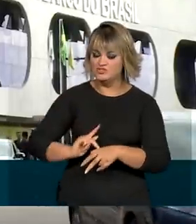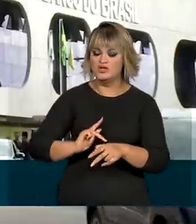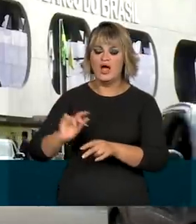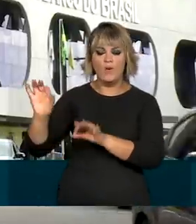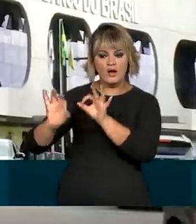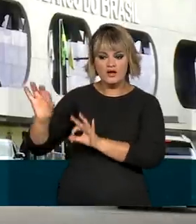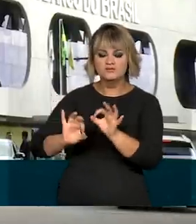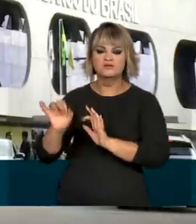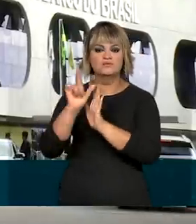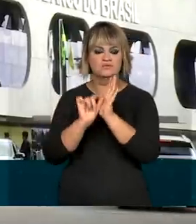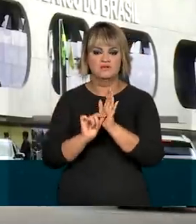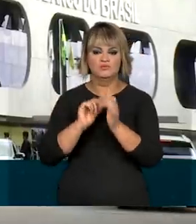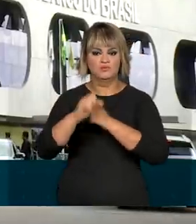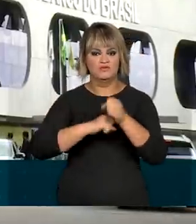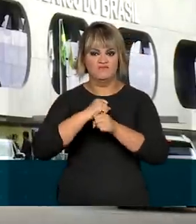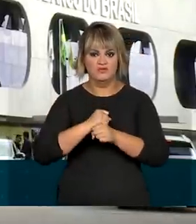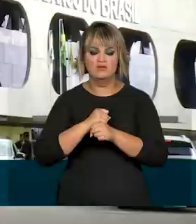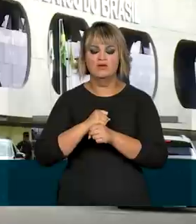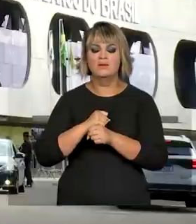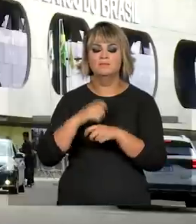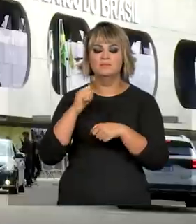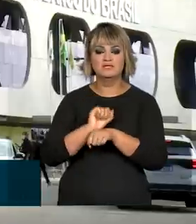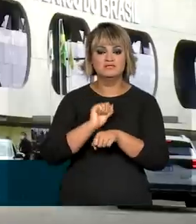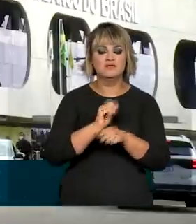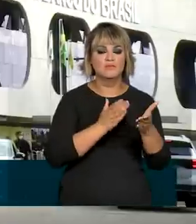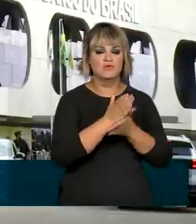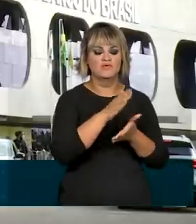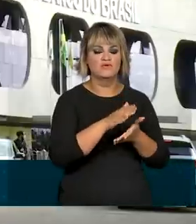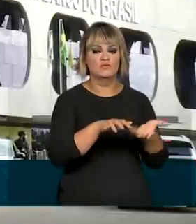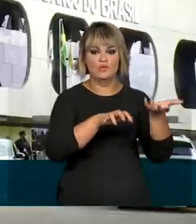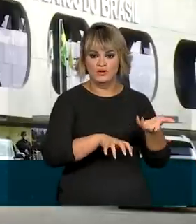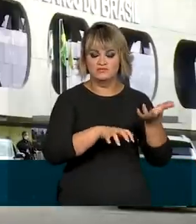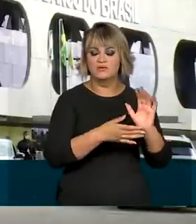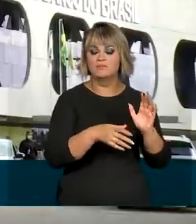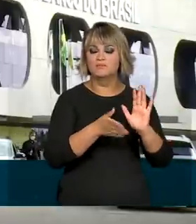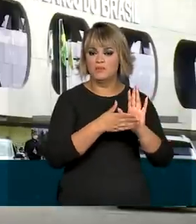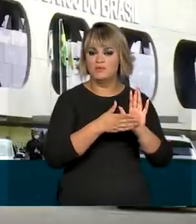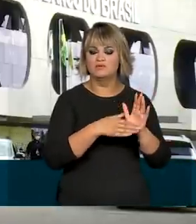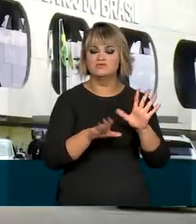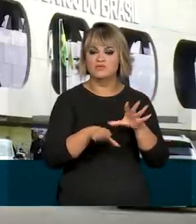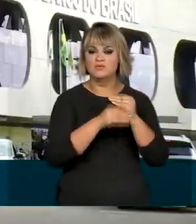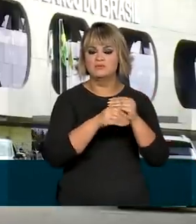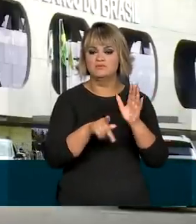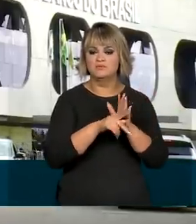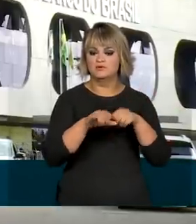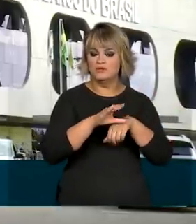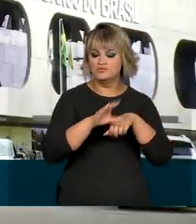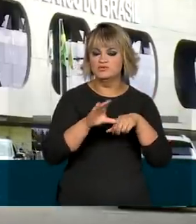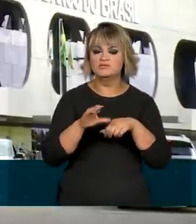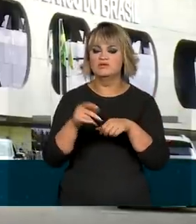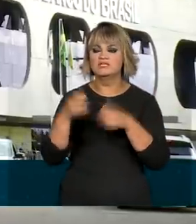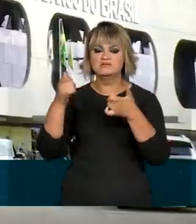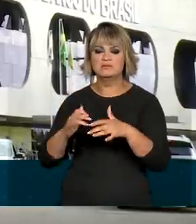reorganização do orçamento de 2023 passa pela aprovação no Congresso Nacional da proposta de emenda à Constituição que retira